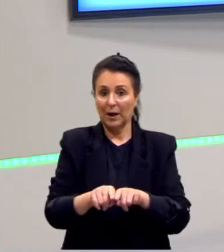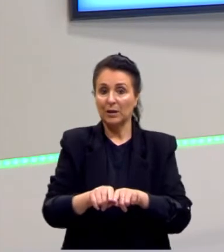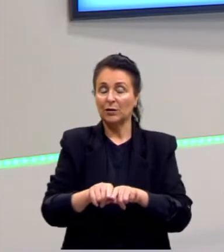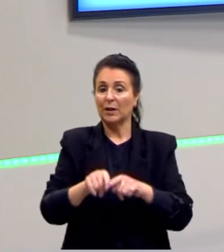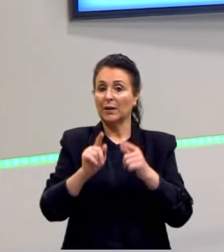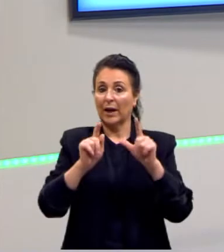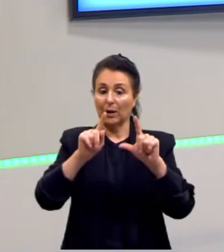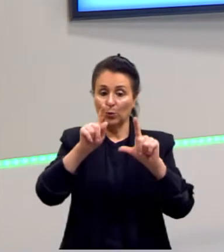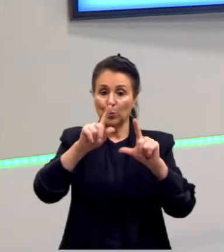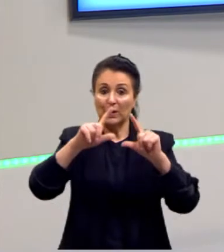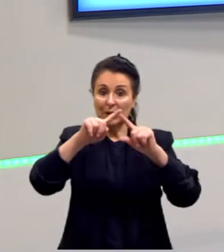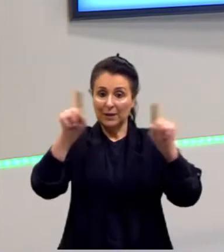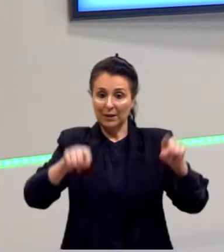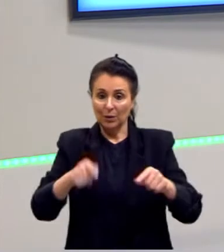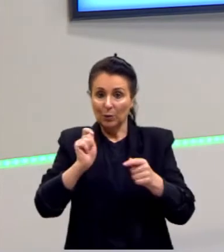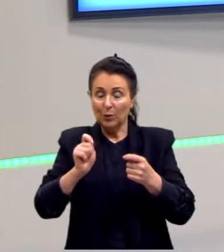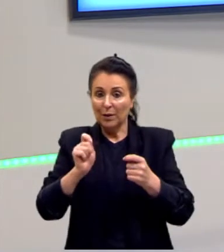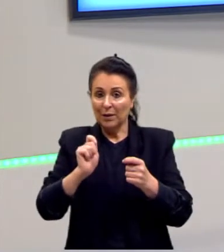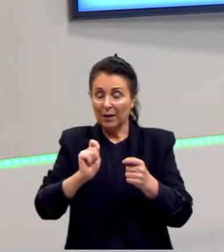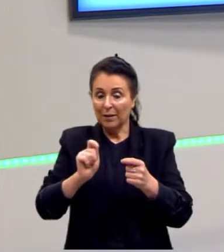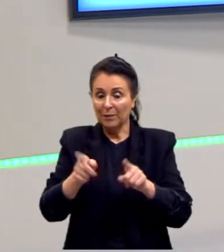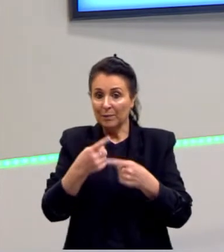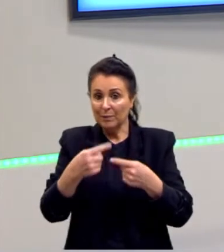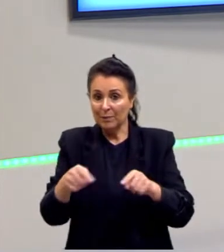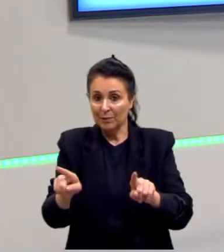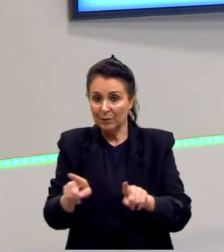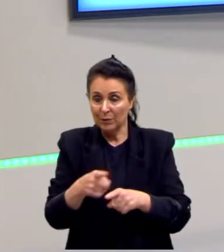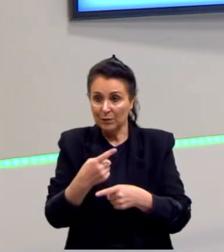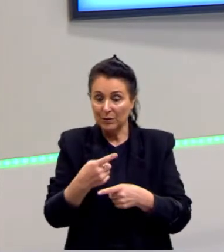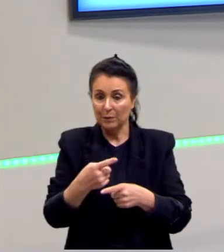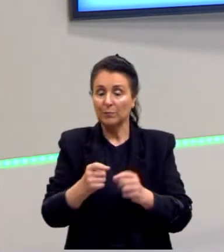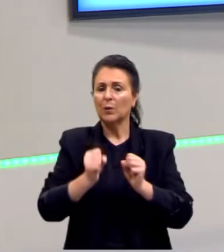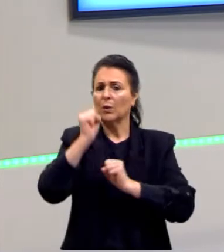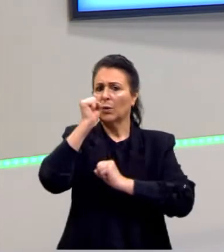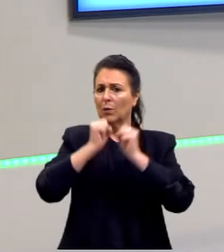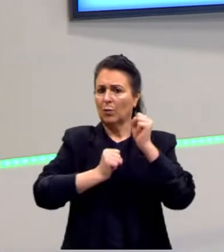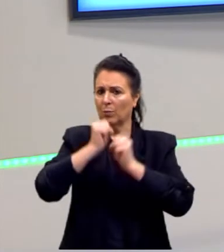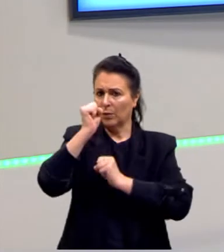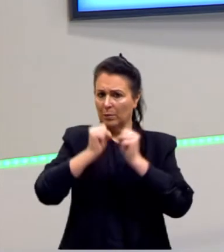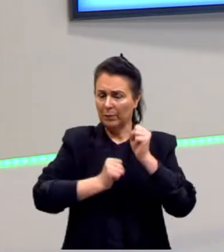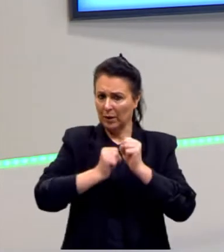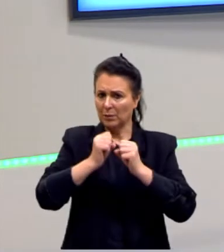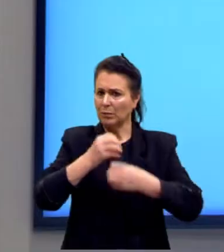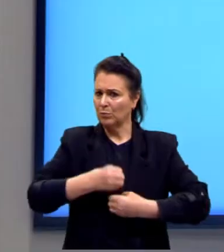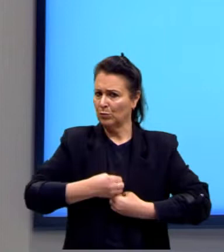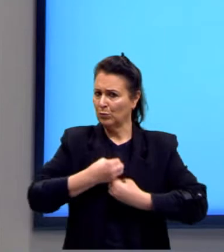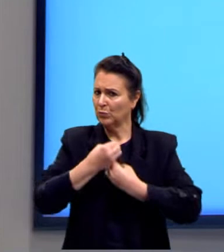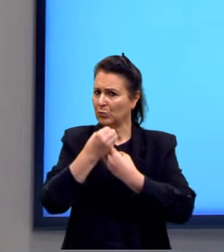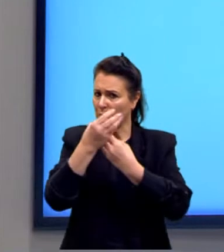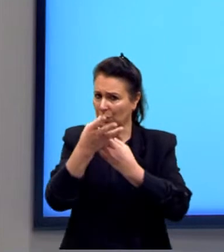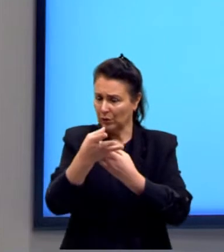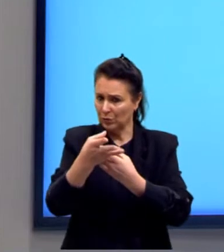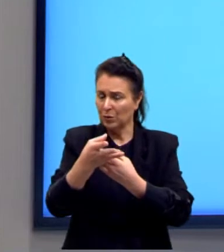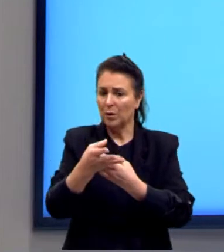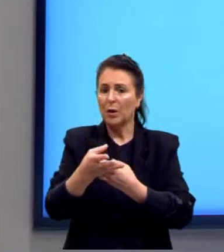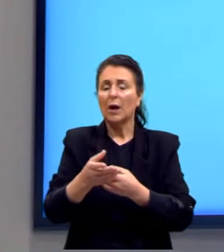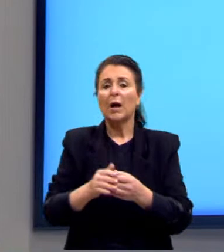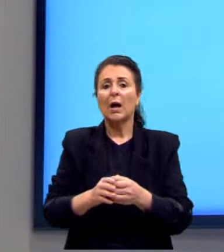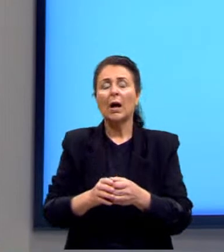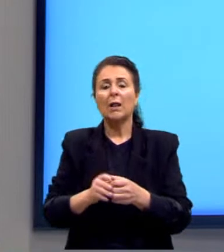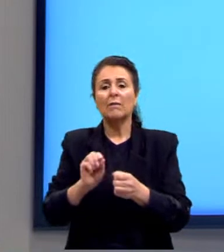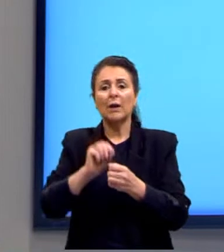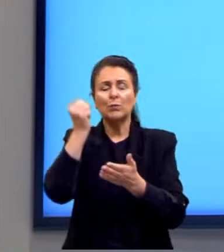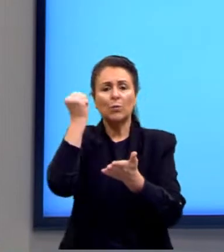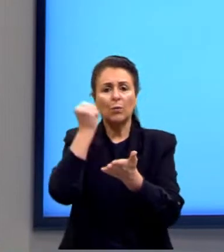A continuidade, então, da questão diz o seguinte. Uma empresa de brindes promocionais contrata uma fundição